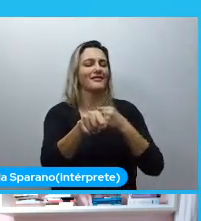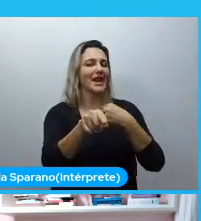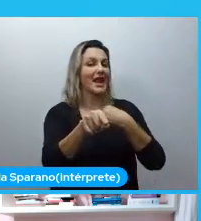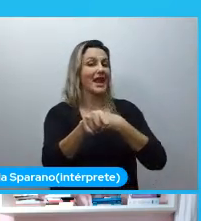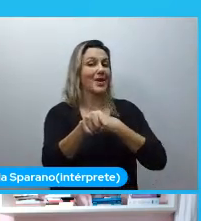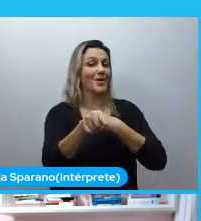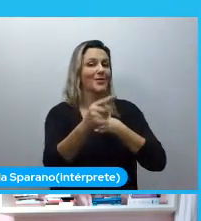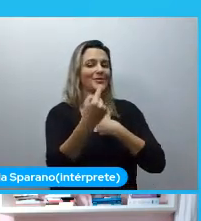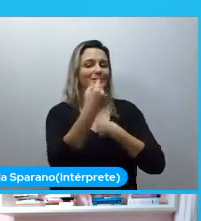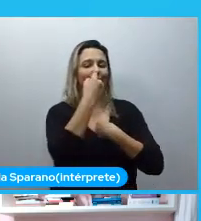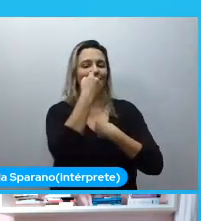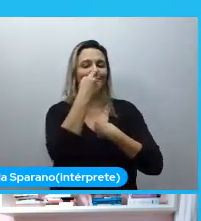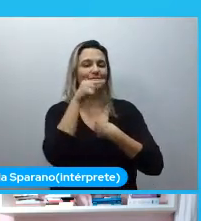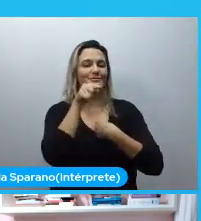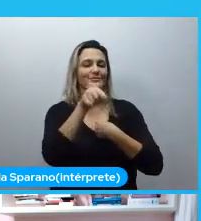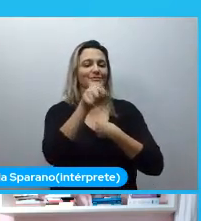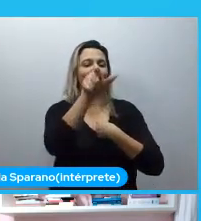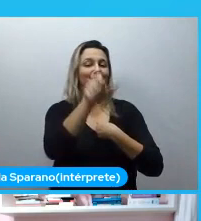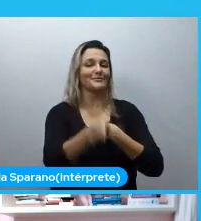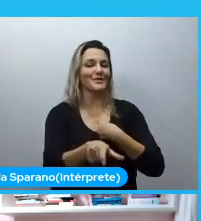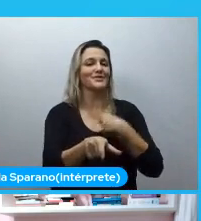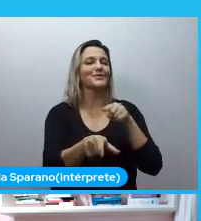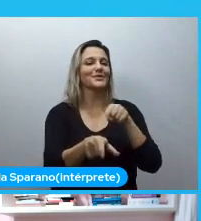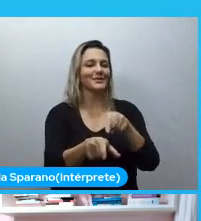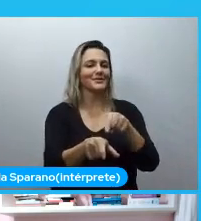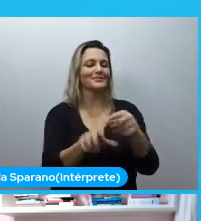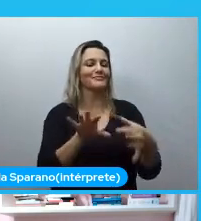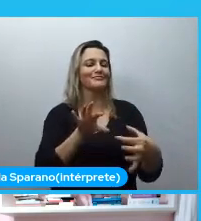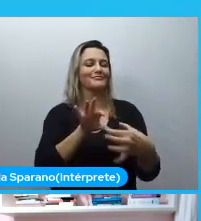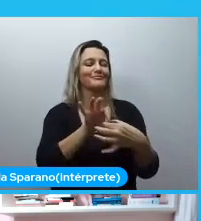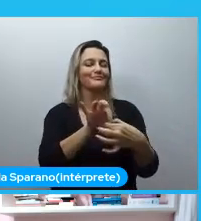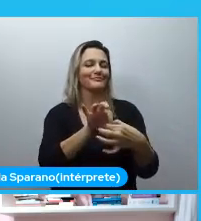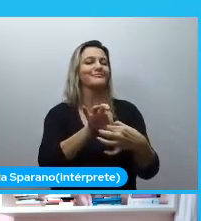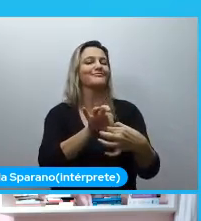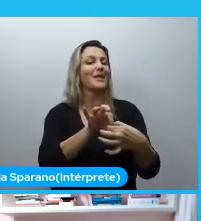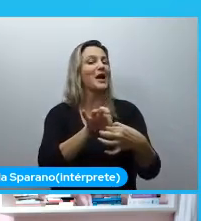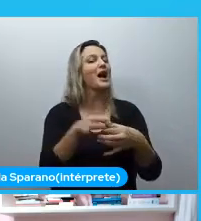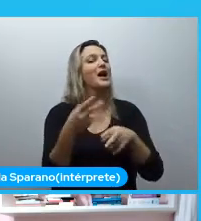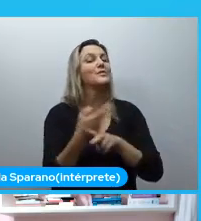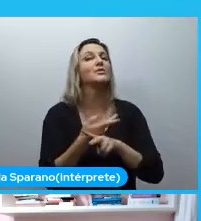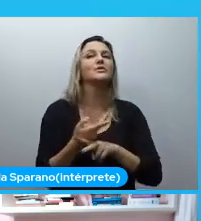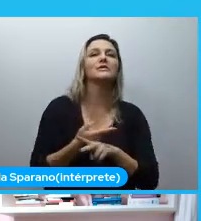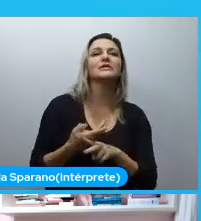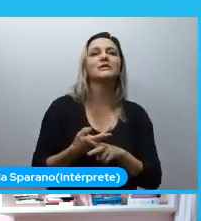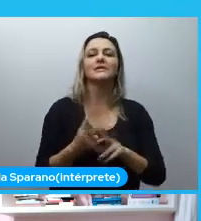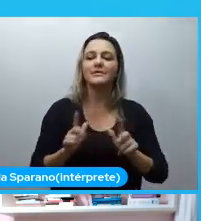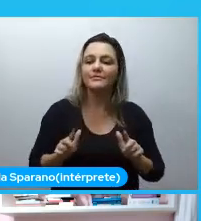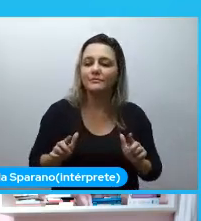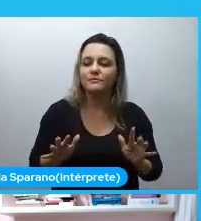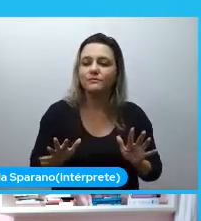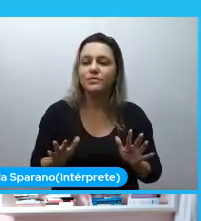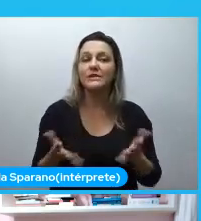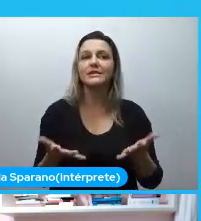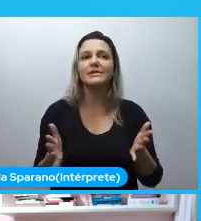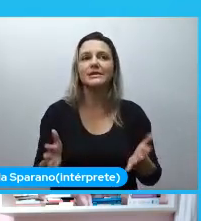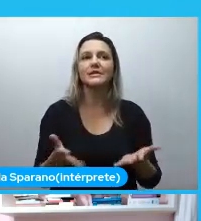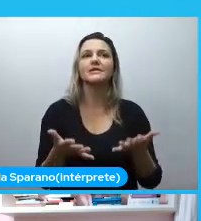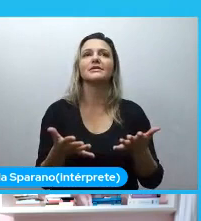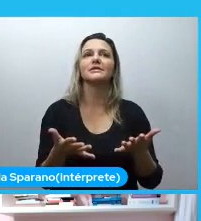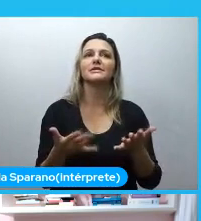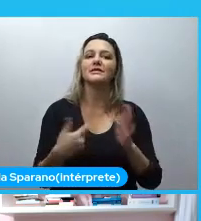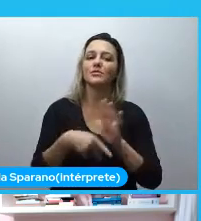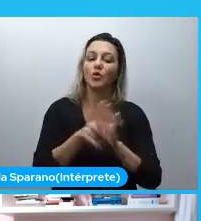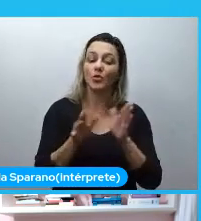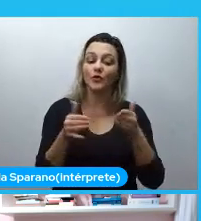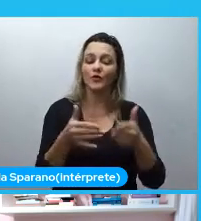pessoa. E eu acho que foi muito nesse sentido que a gente procurou alguma iniciativa voltada para mulheres. E eu